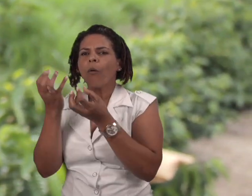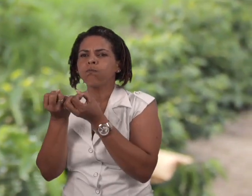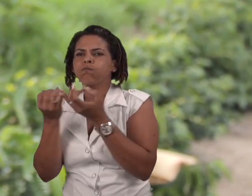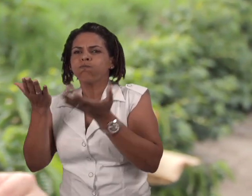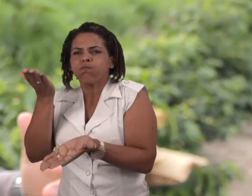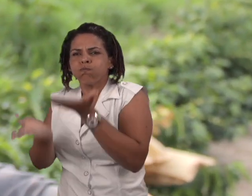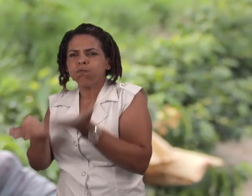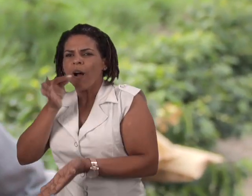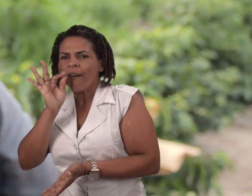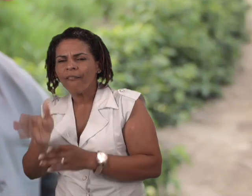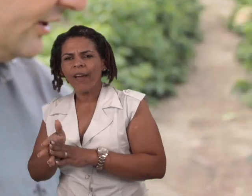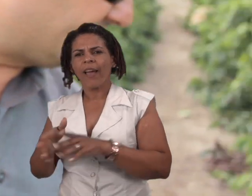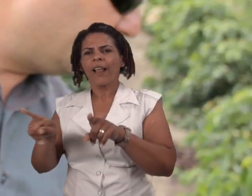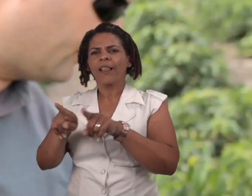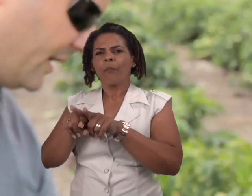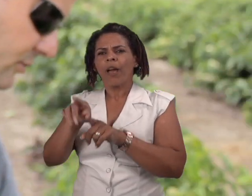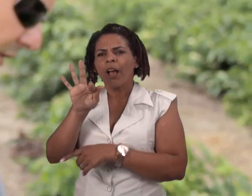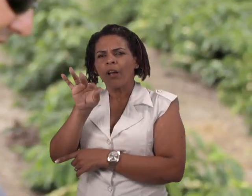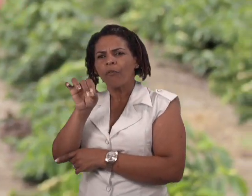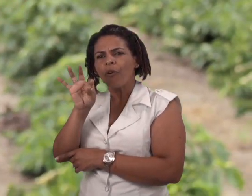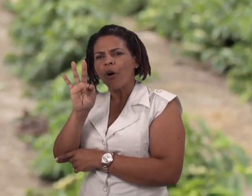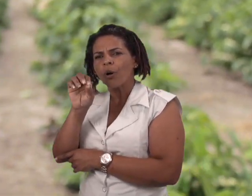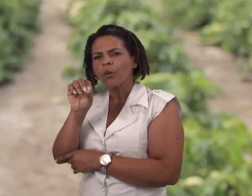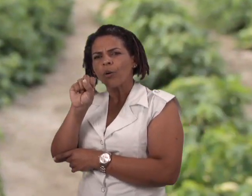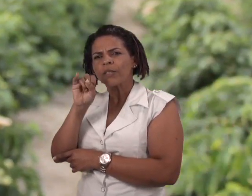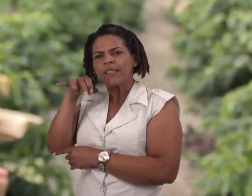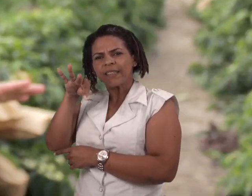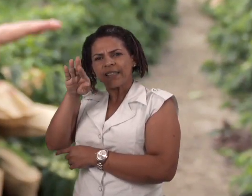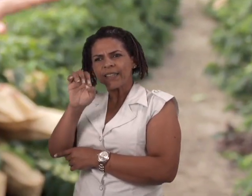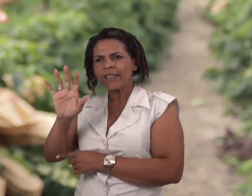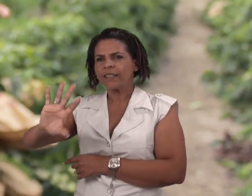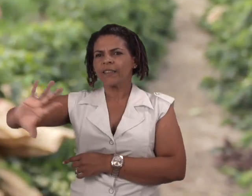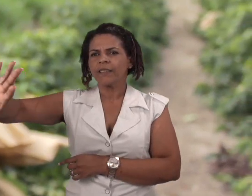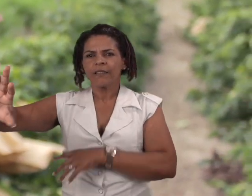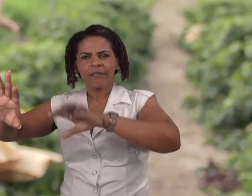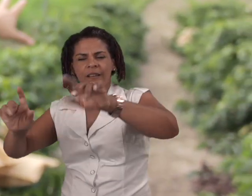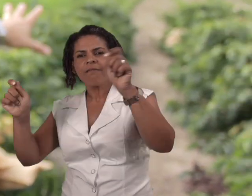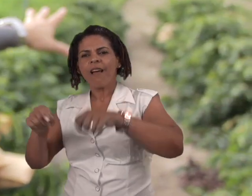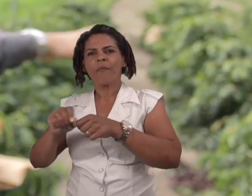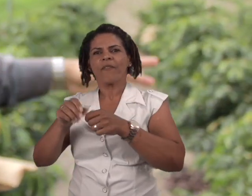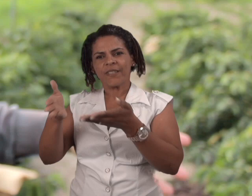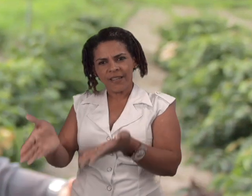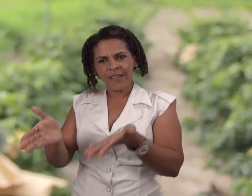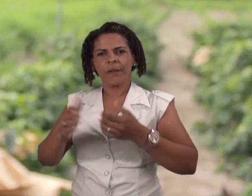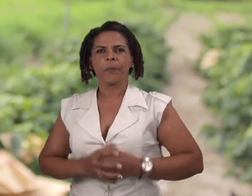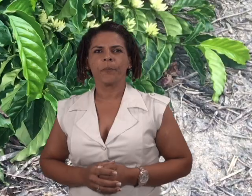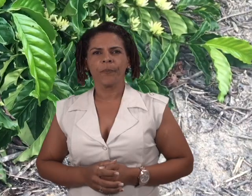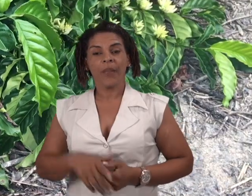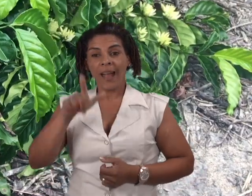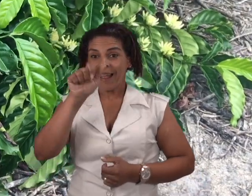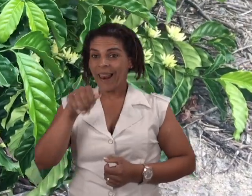café, se eu quiser fazer o teste de fotossíntese, com a parte de trocas gasosas, Então, já está mais fácil de fazer isso aqui.